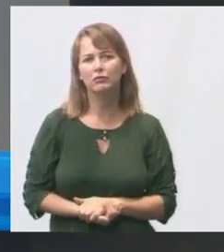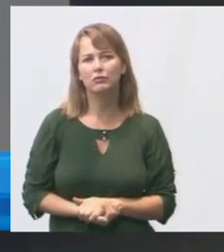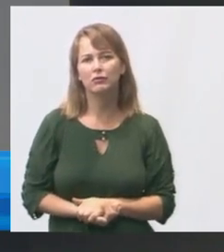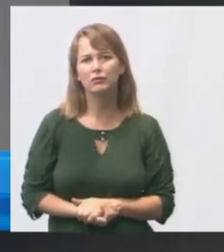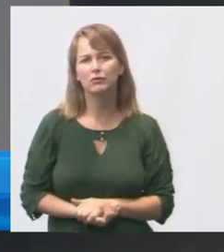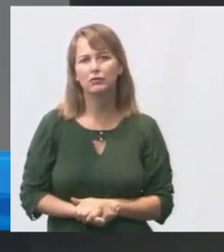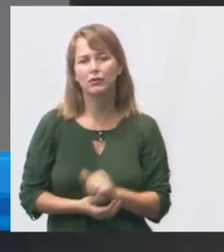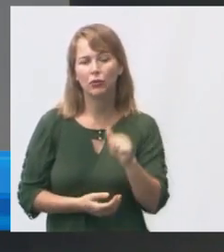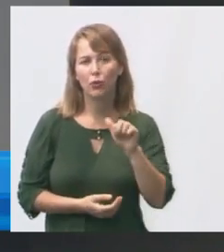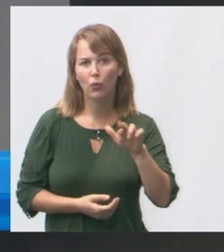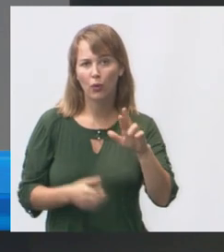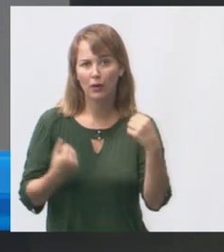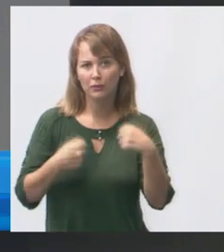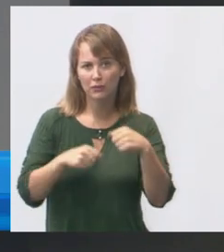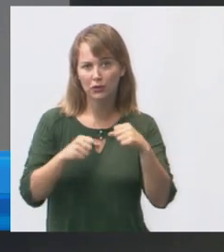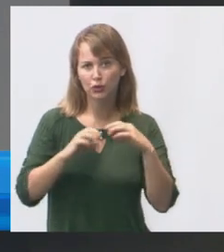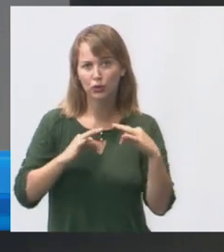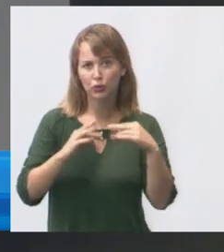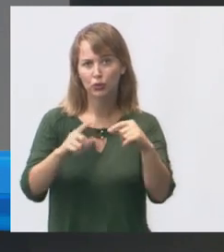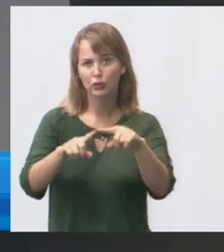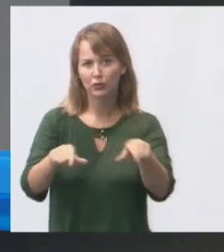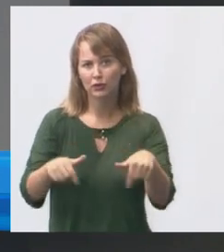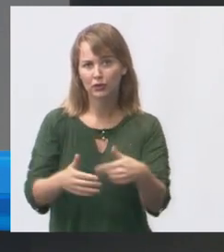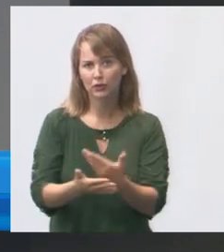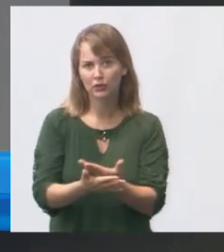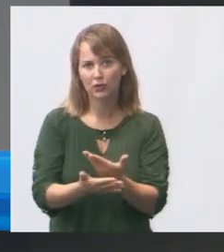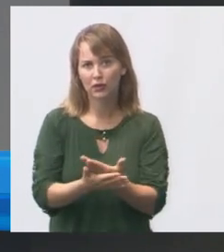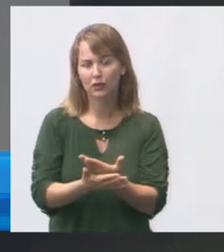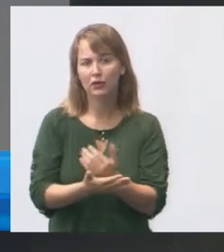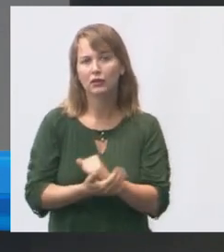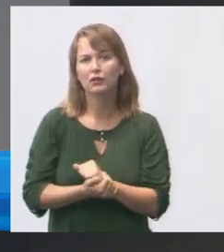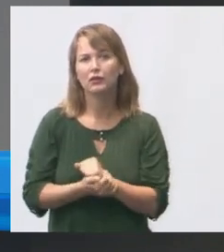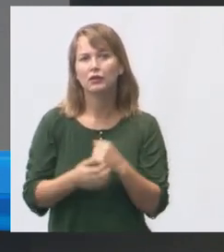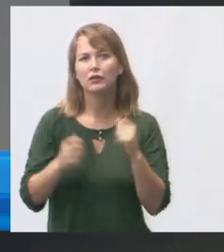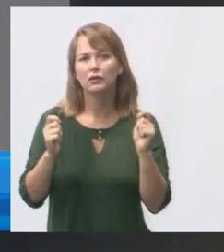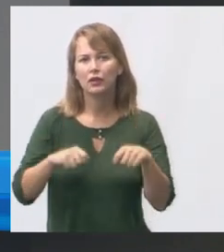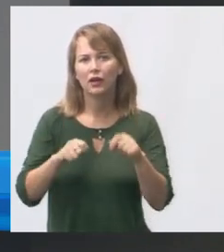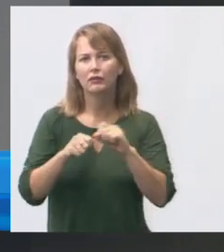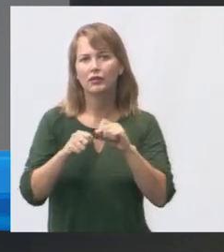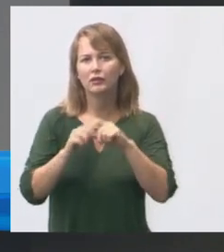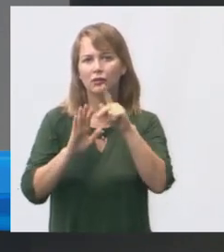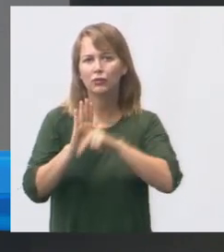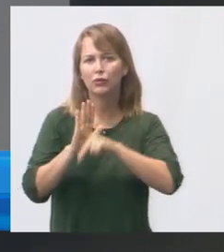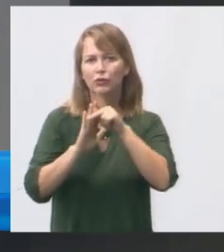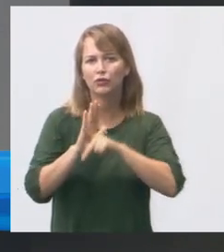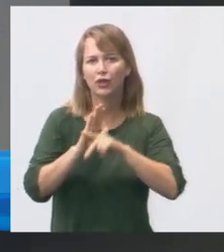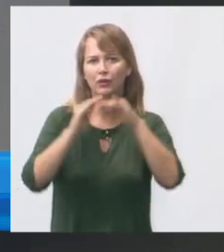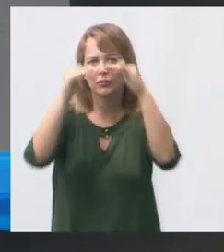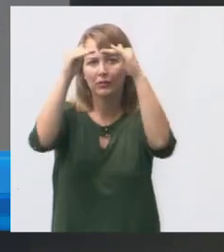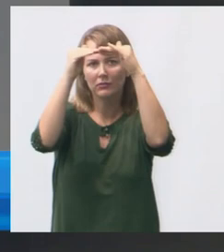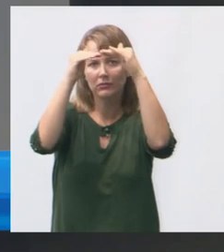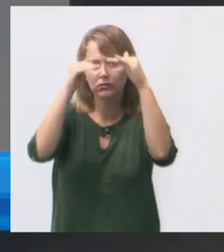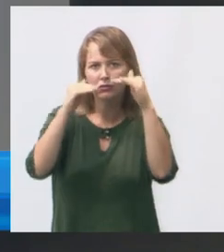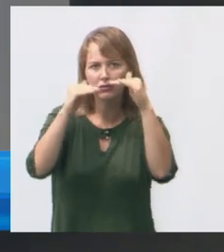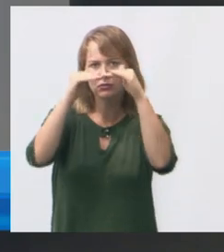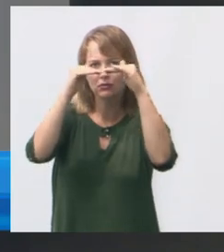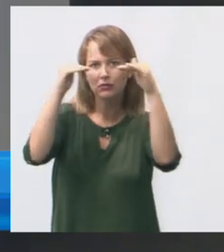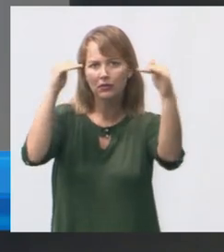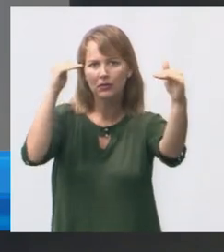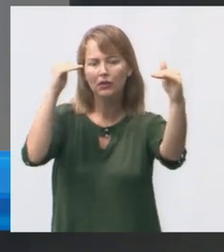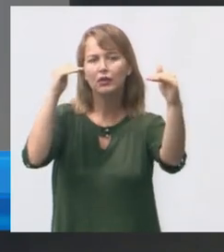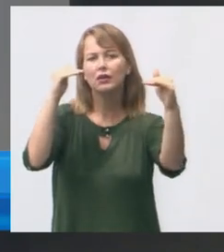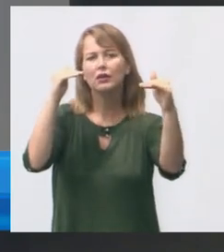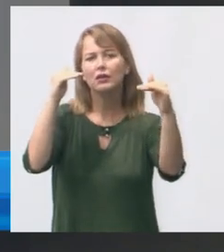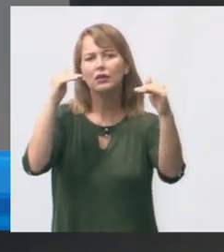climatização precisa ser feita em todas as salas aqui dá para fazer um projeto para rebaixar esse teto e climatizar para melhorar o ambiente aqui não tem necessidade